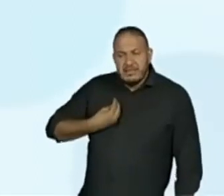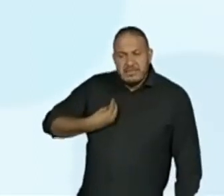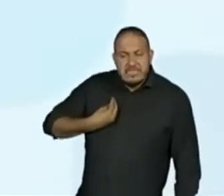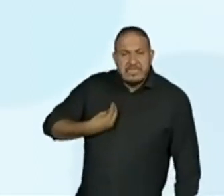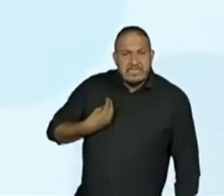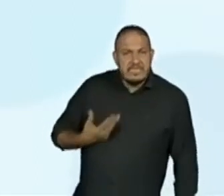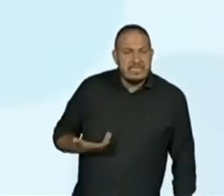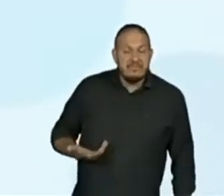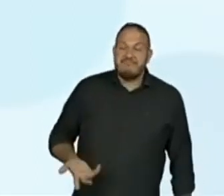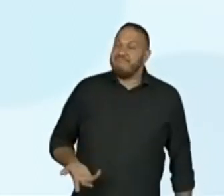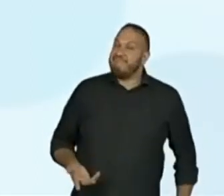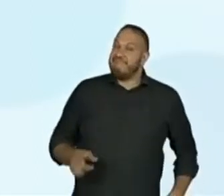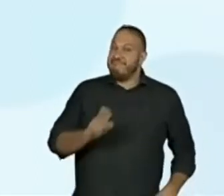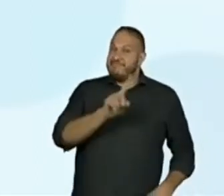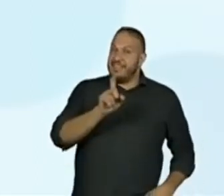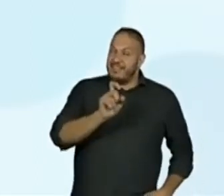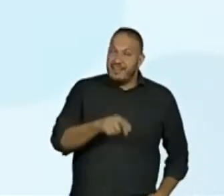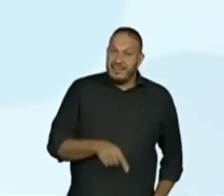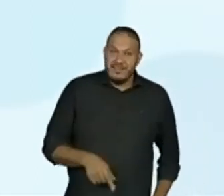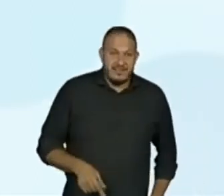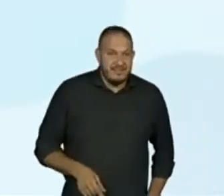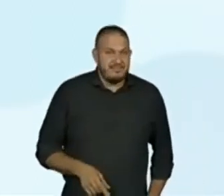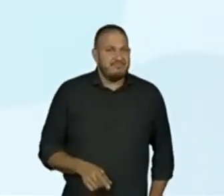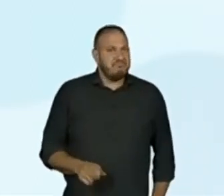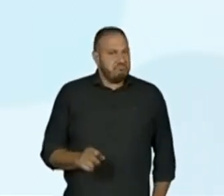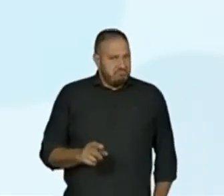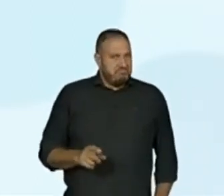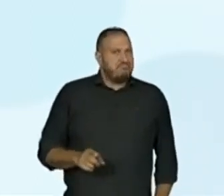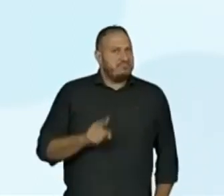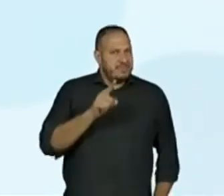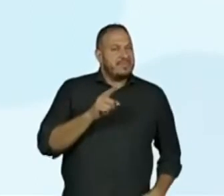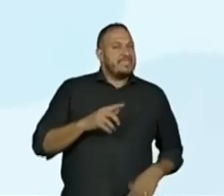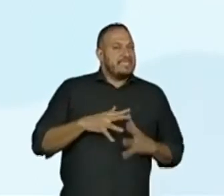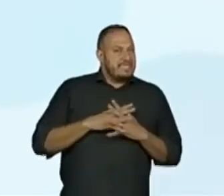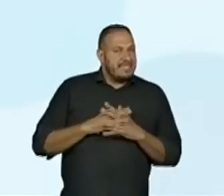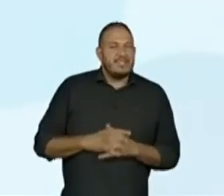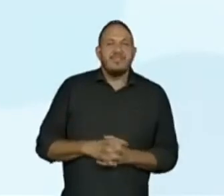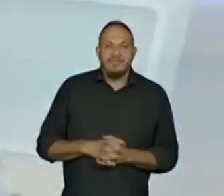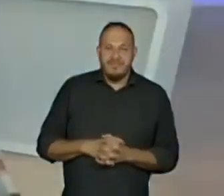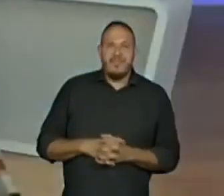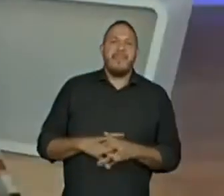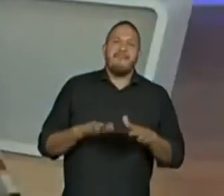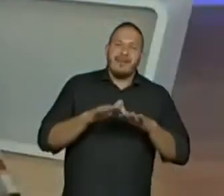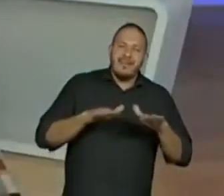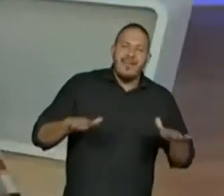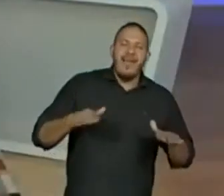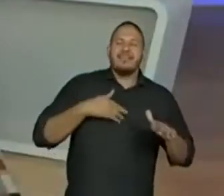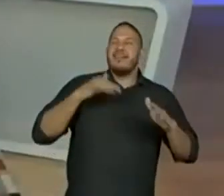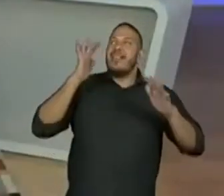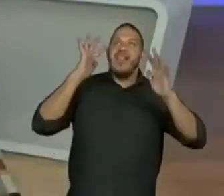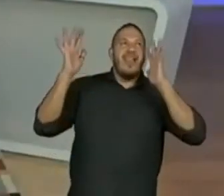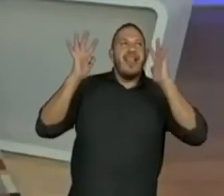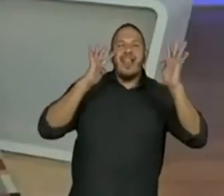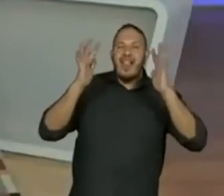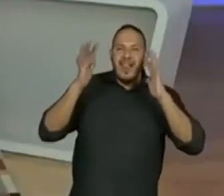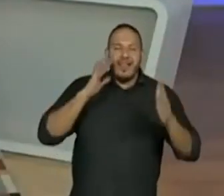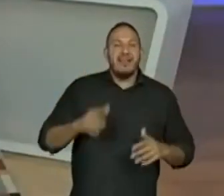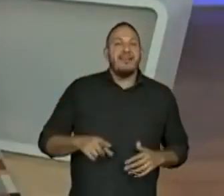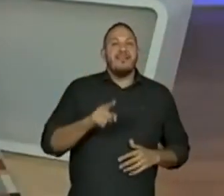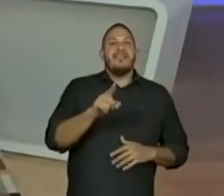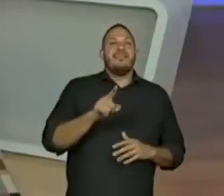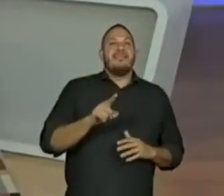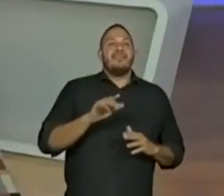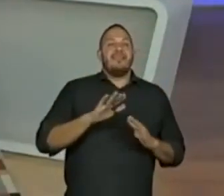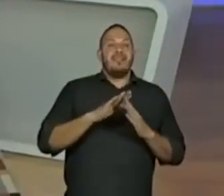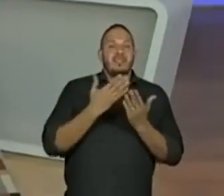E aí? Esse assunto, esse aqui ficou mais delicado. Criança com muita imaginação. Escola